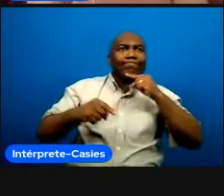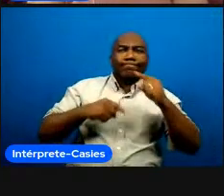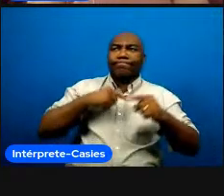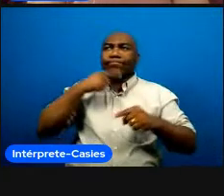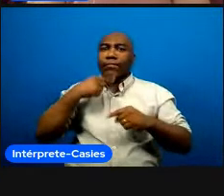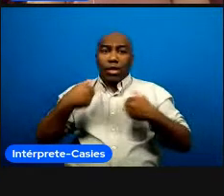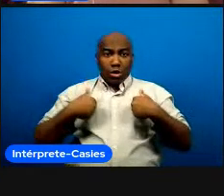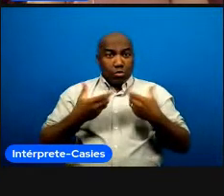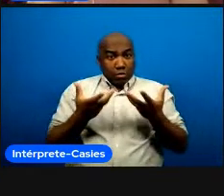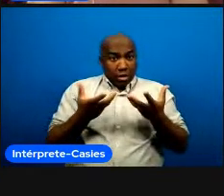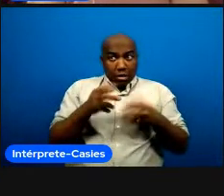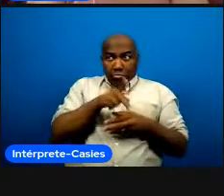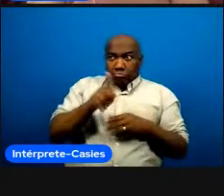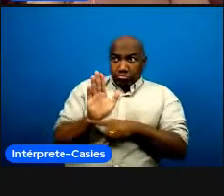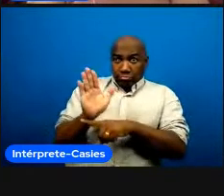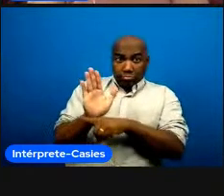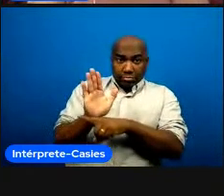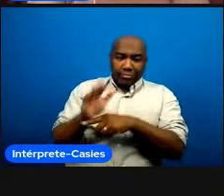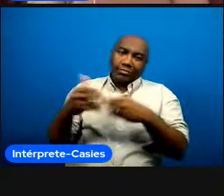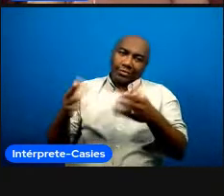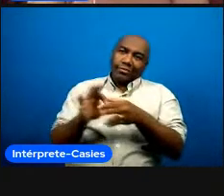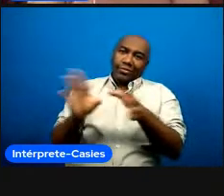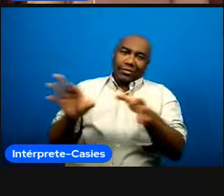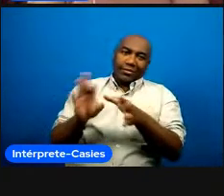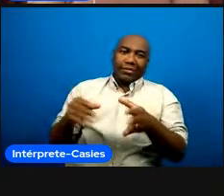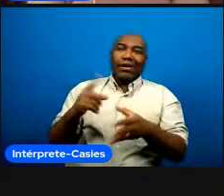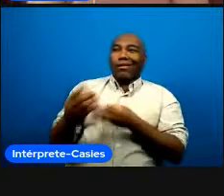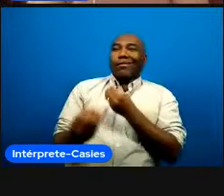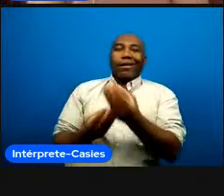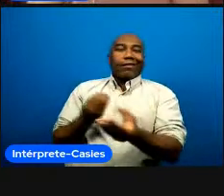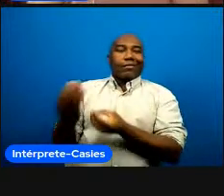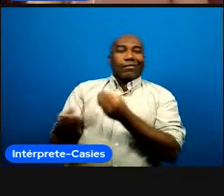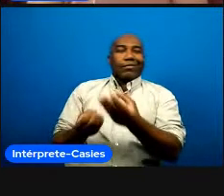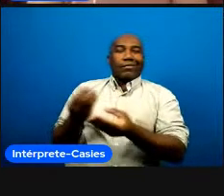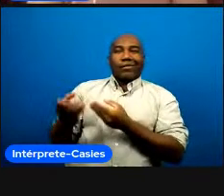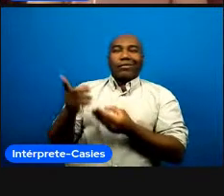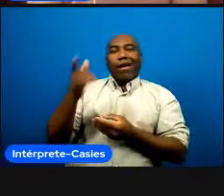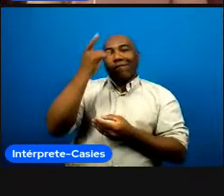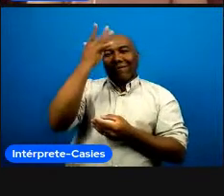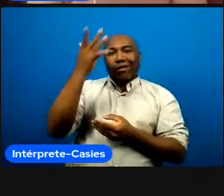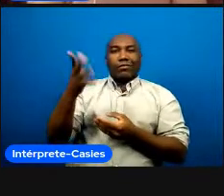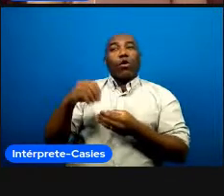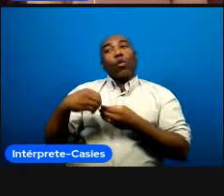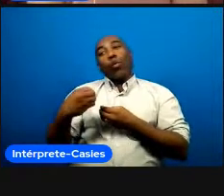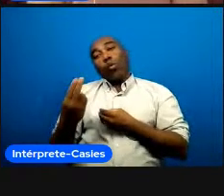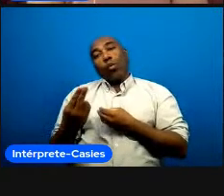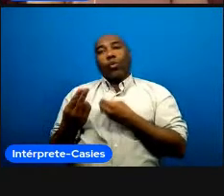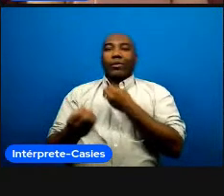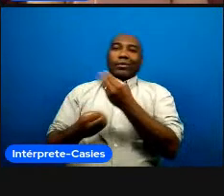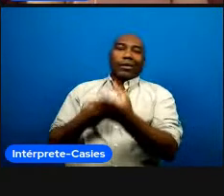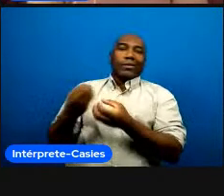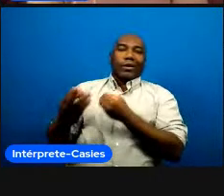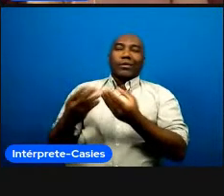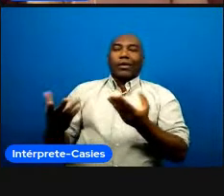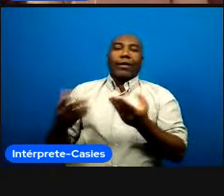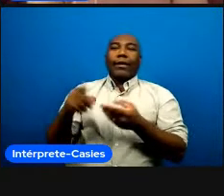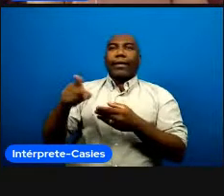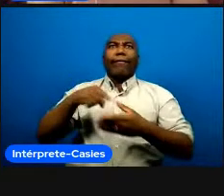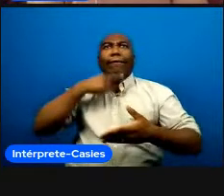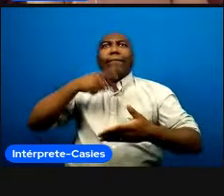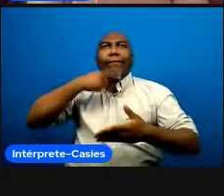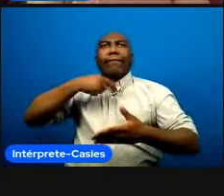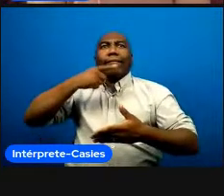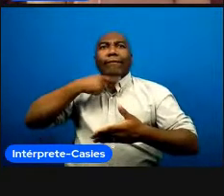problemas eu preciso oferecer problemas eu não posso dar tarefas fechadas e falar que eu quero que as pessoas sejam criativas a partir do